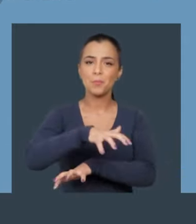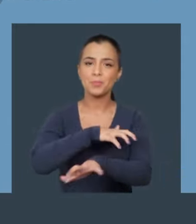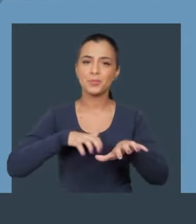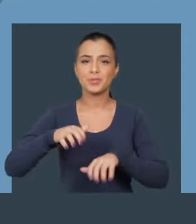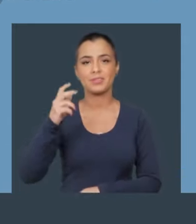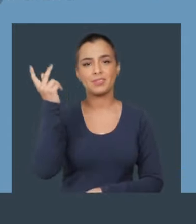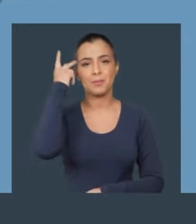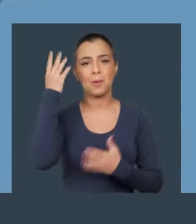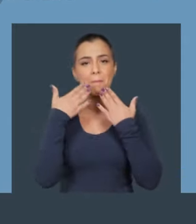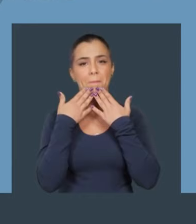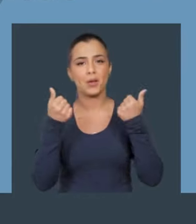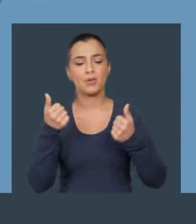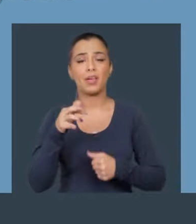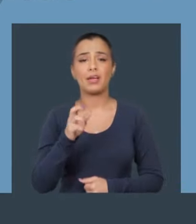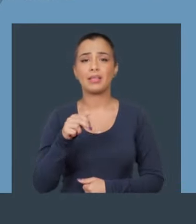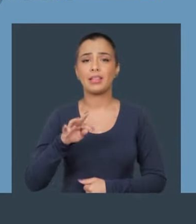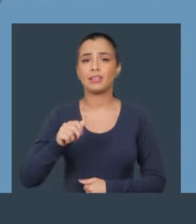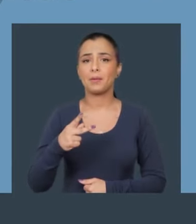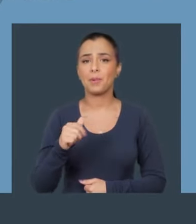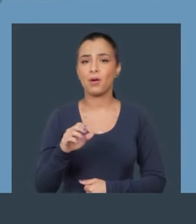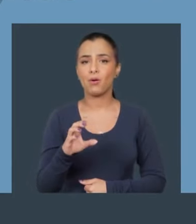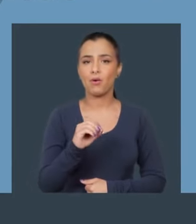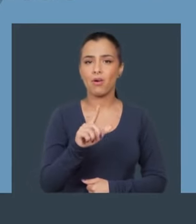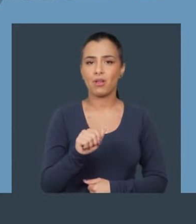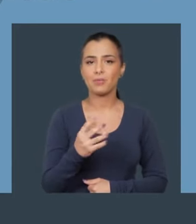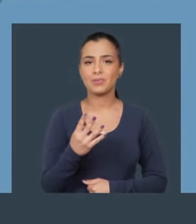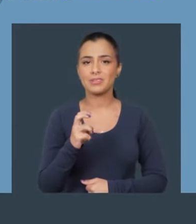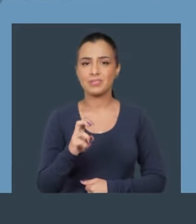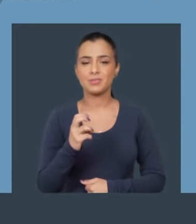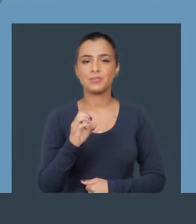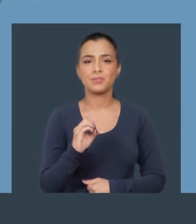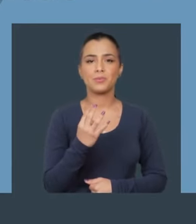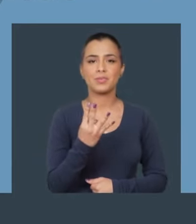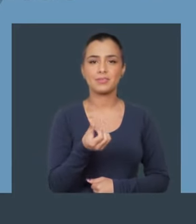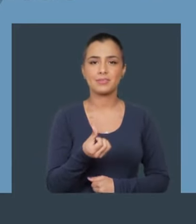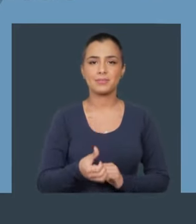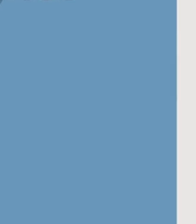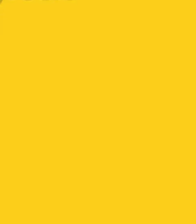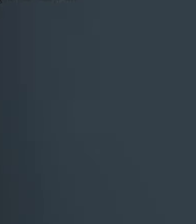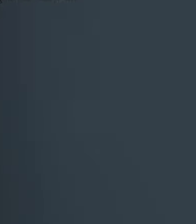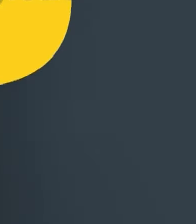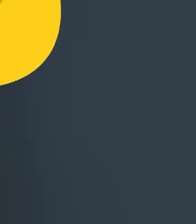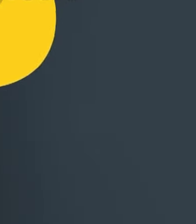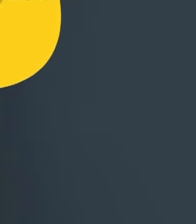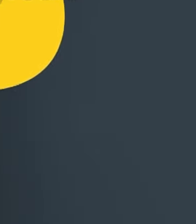pela cultura. Bora voltar para São Paulo melhorar. Renata Pacola, 45, 0, 46.